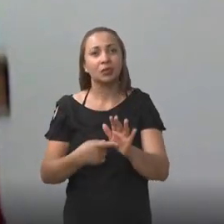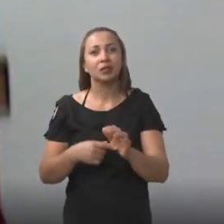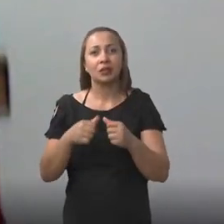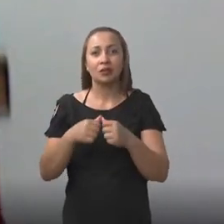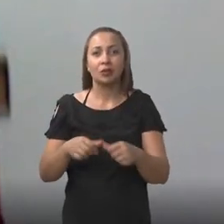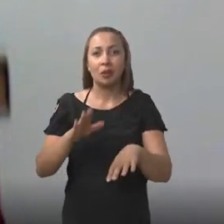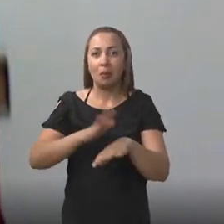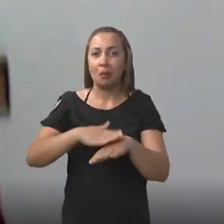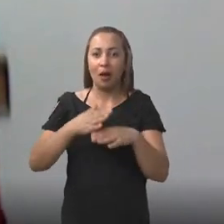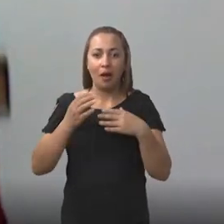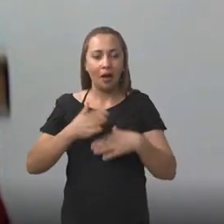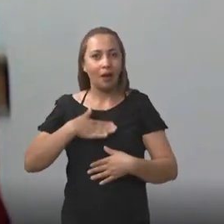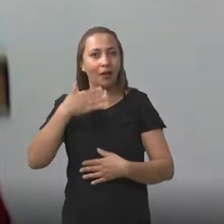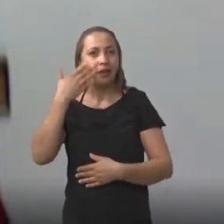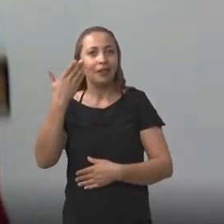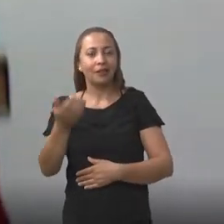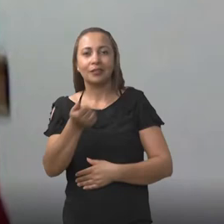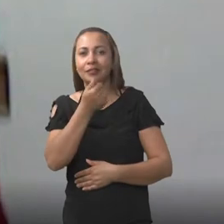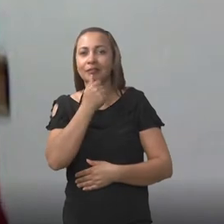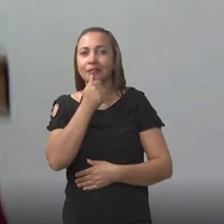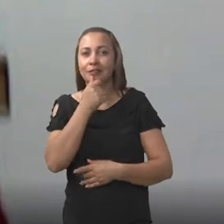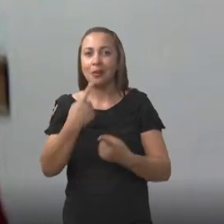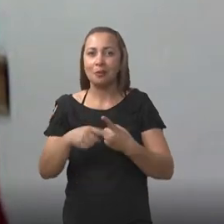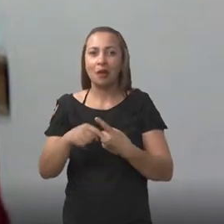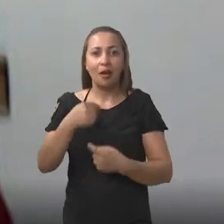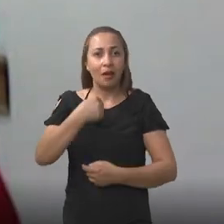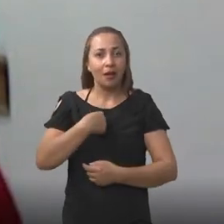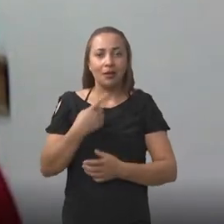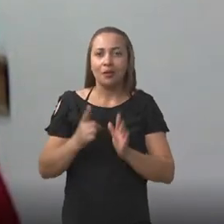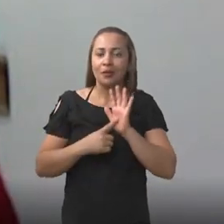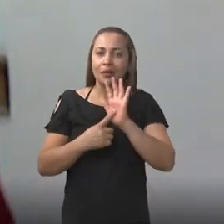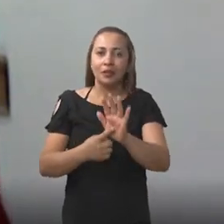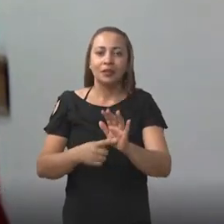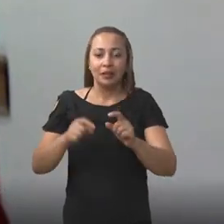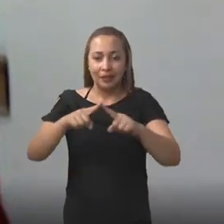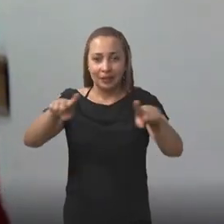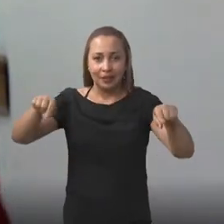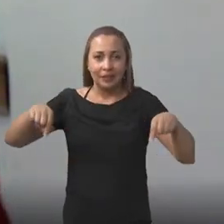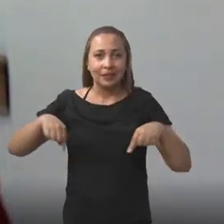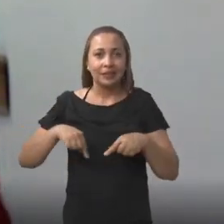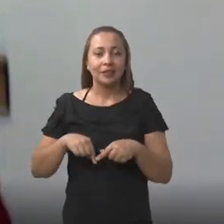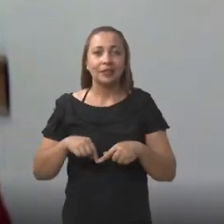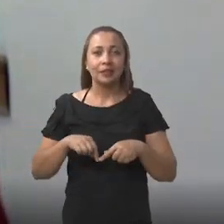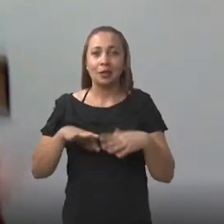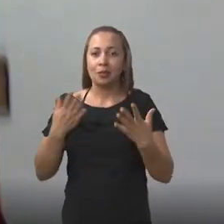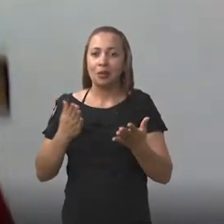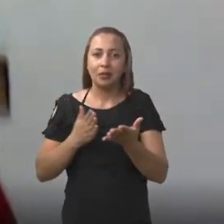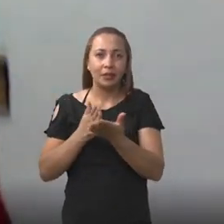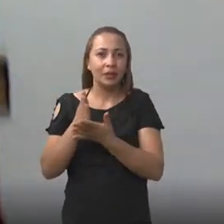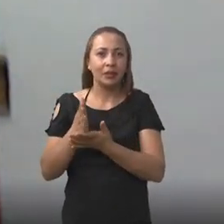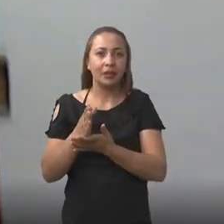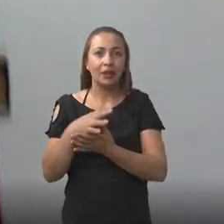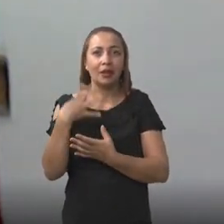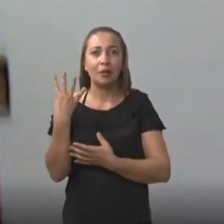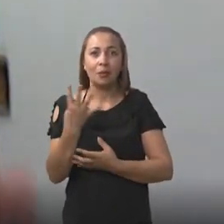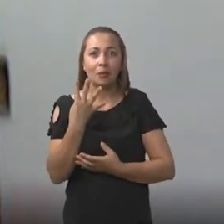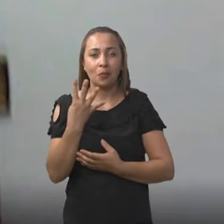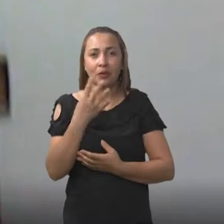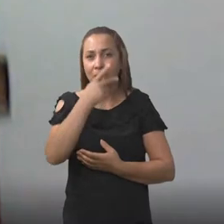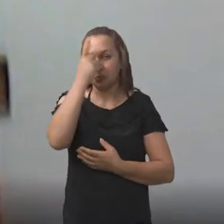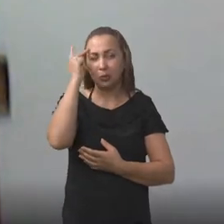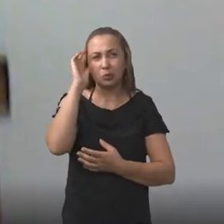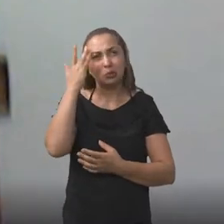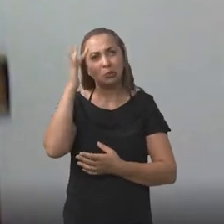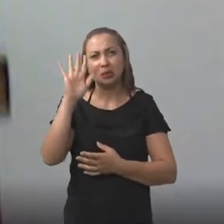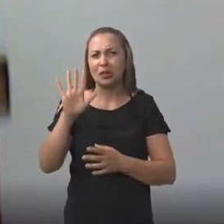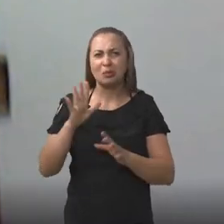No dia que eu fui apresentar, eu fiquei mais chocada ainda, porque eu que apresentei, aí na sala, quando eu entrei, assim, eu fui